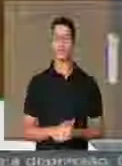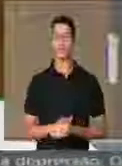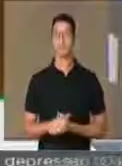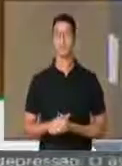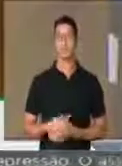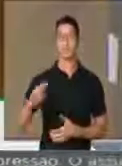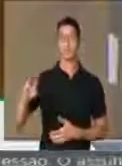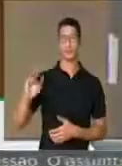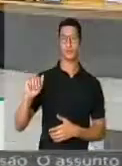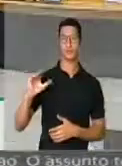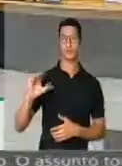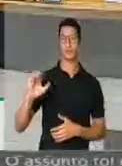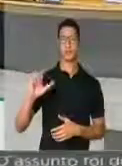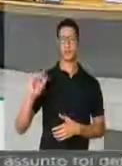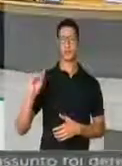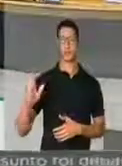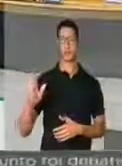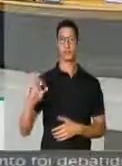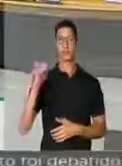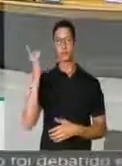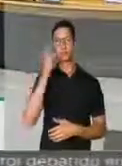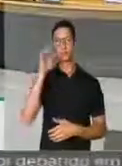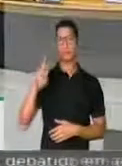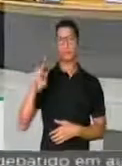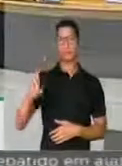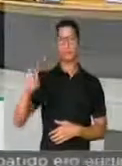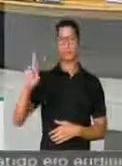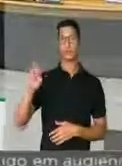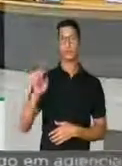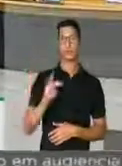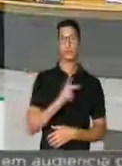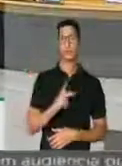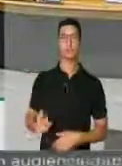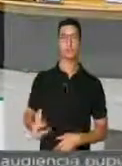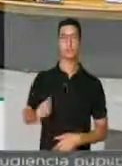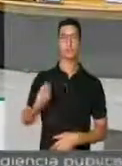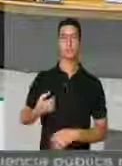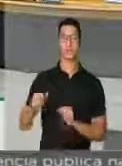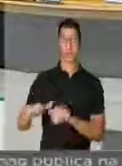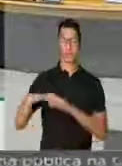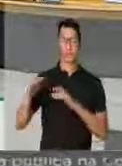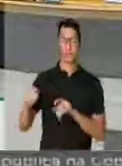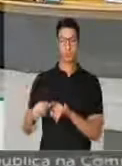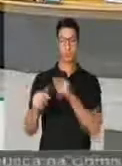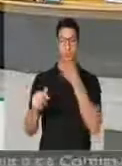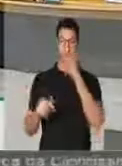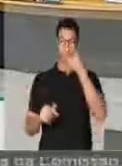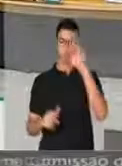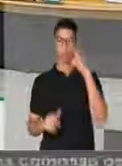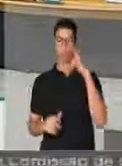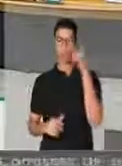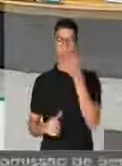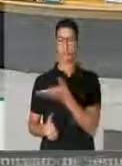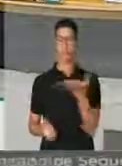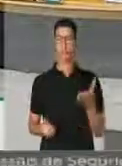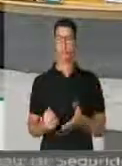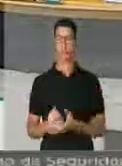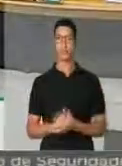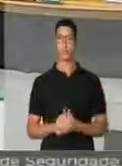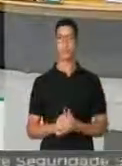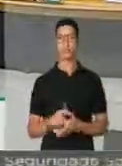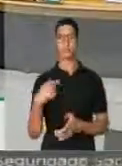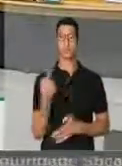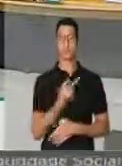Bacelar. Deputado Pedro Kizai, que preside esta sessão, senhoras deputadas e senhores deputados,